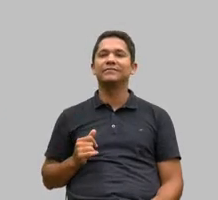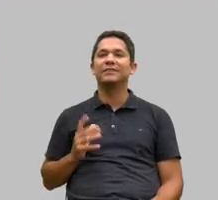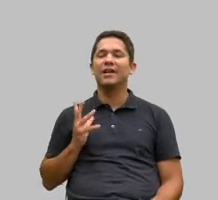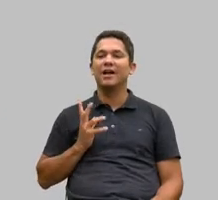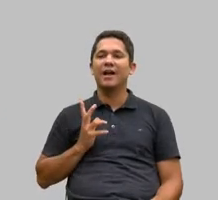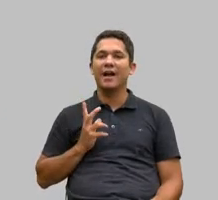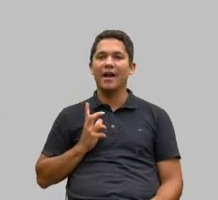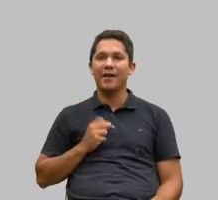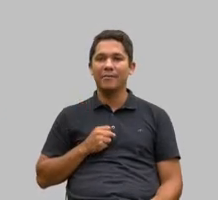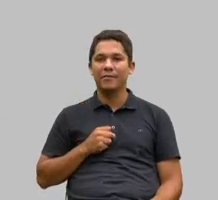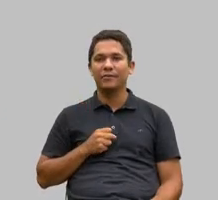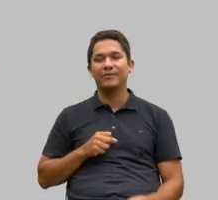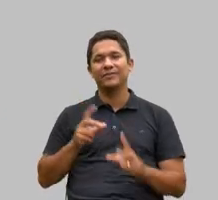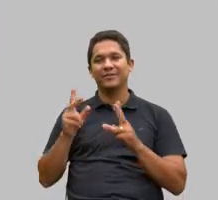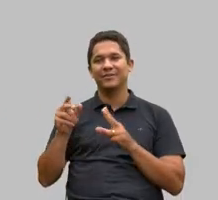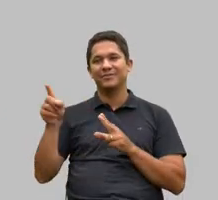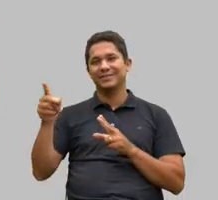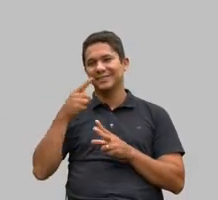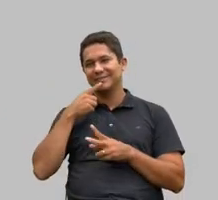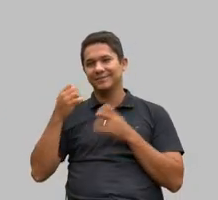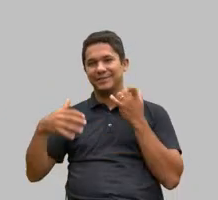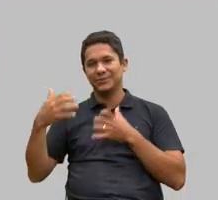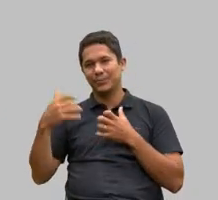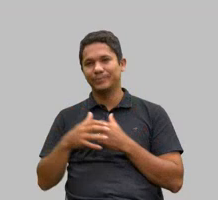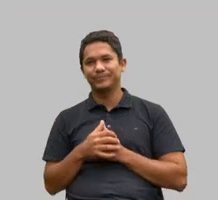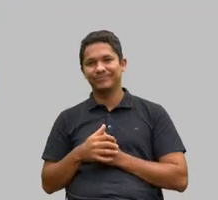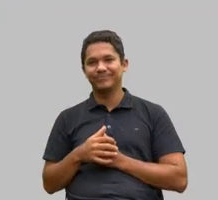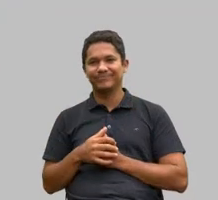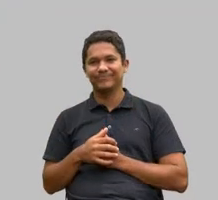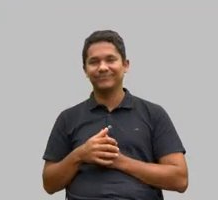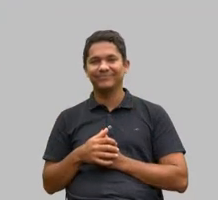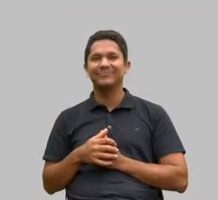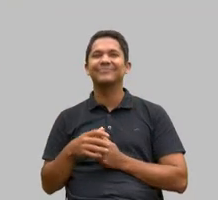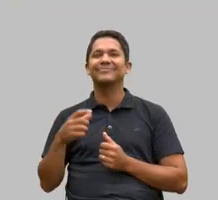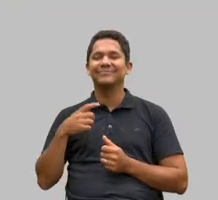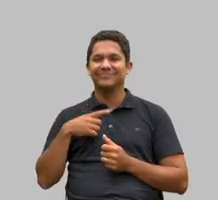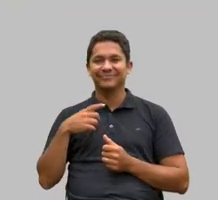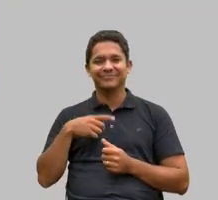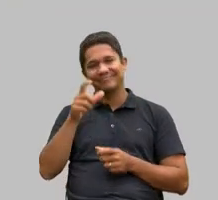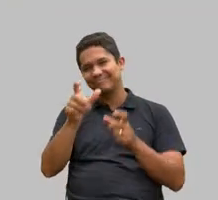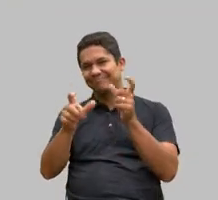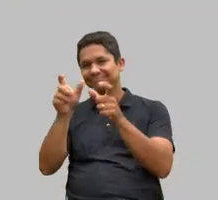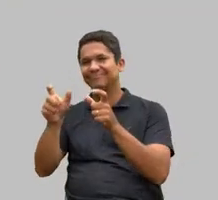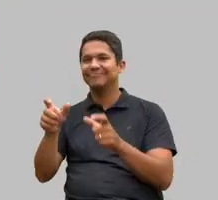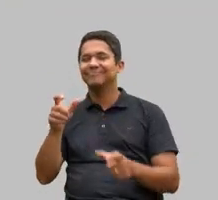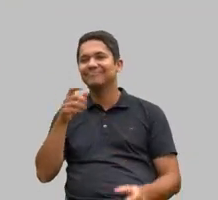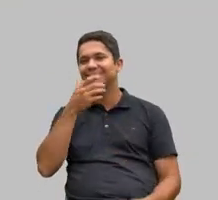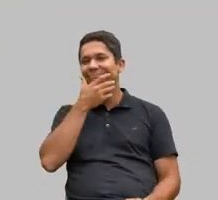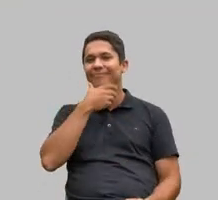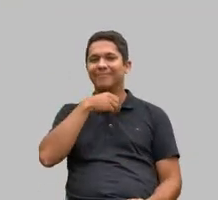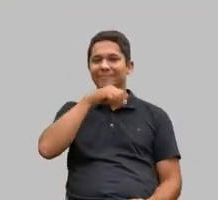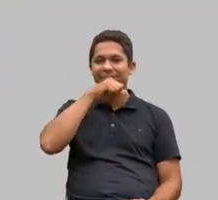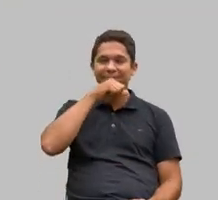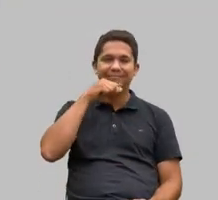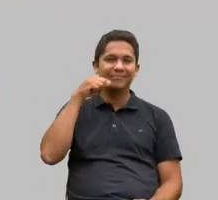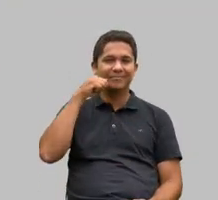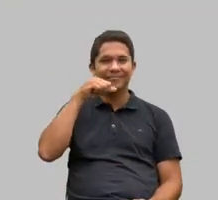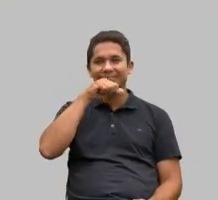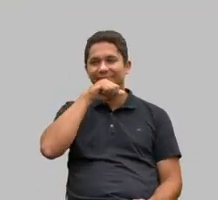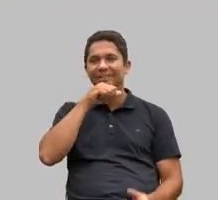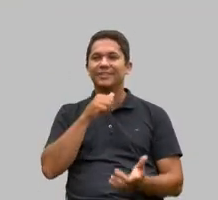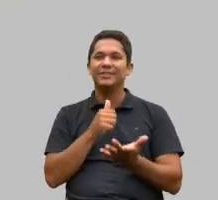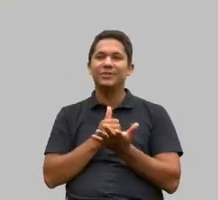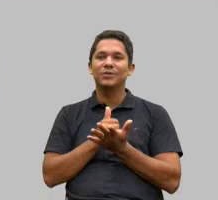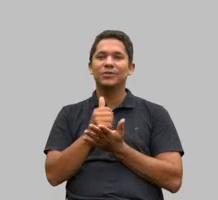como você bem colocou nós tínhamos pais nas escolas que começaram a fazer